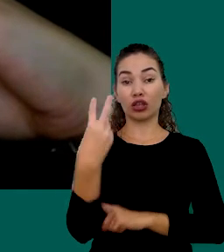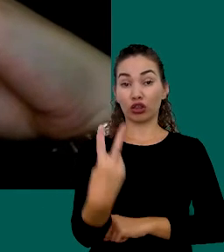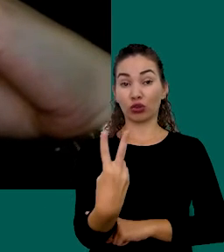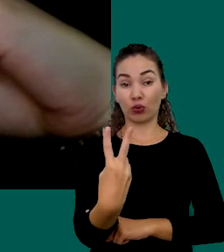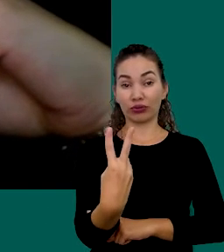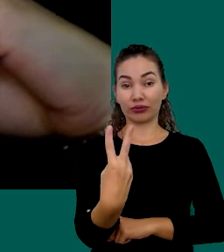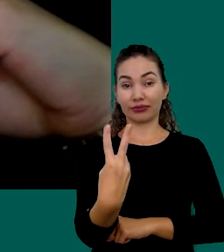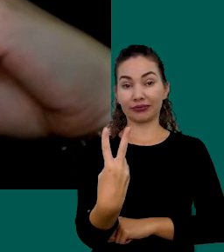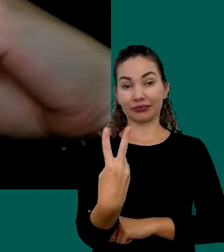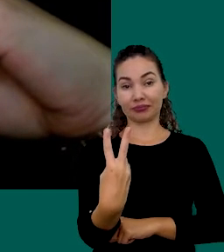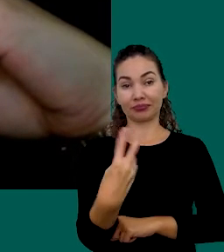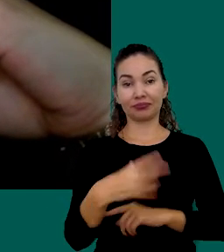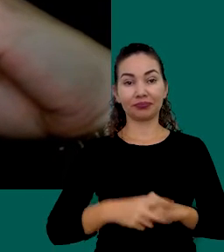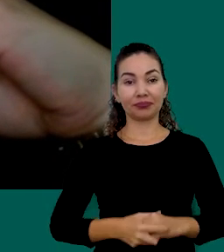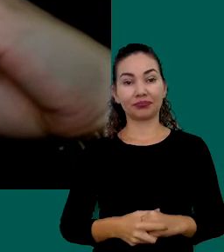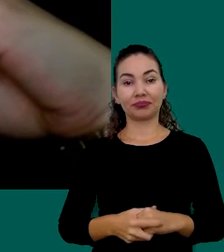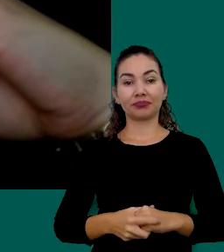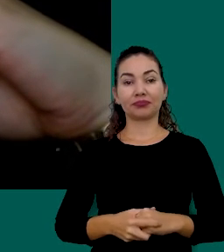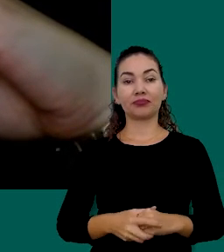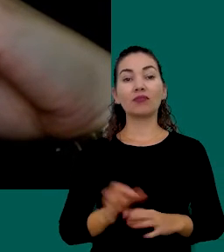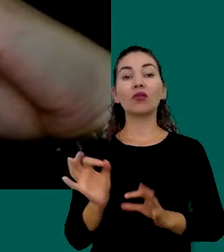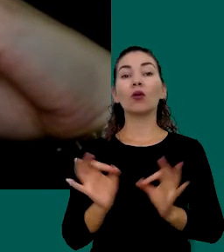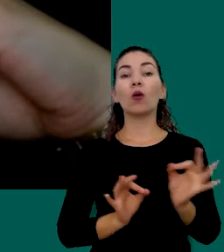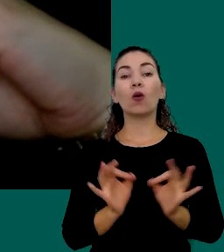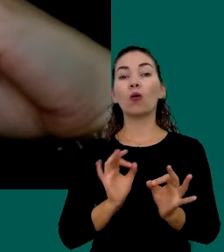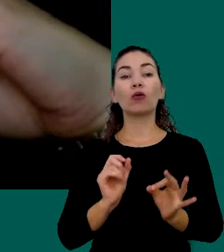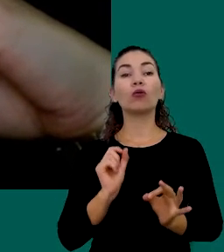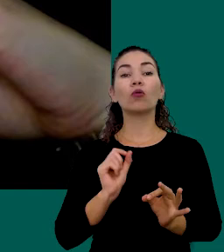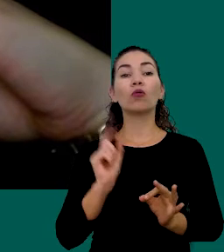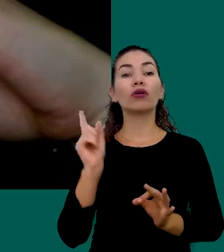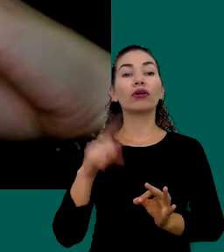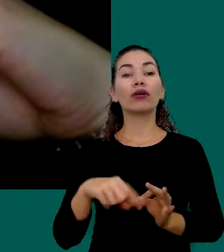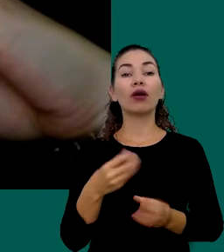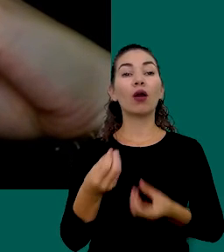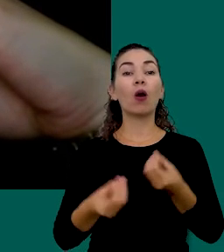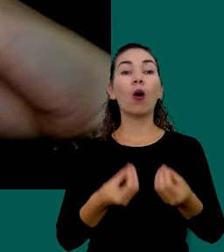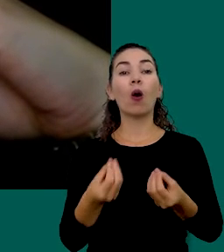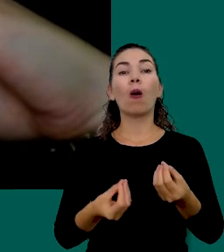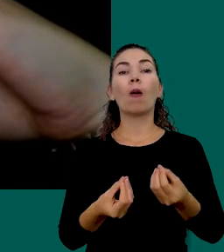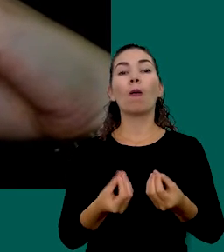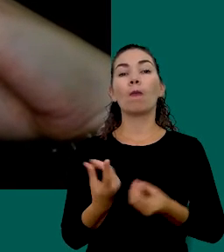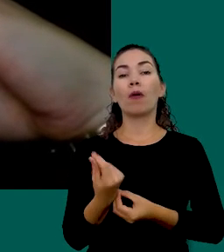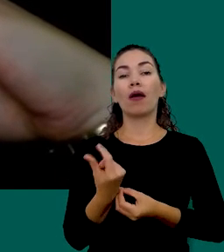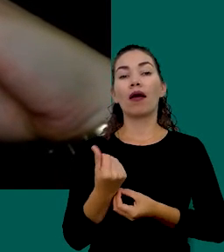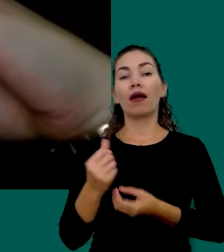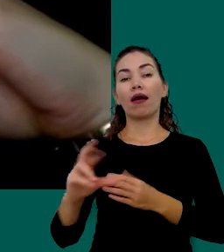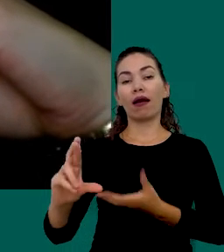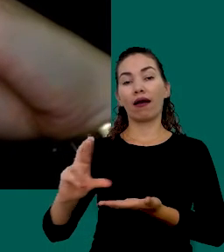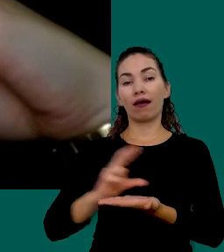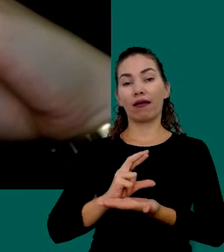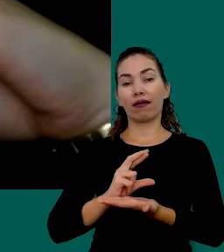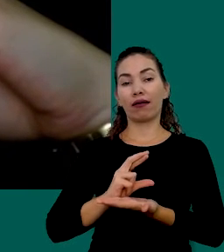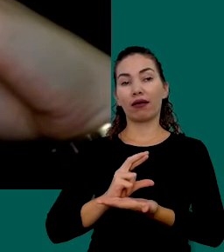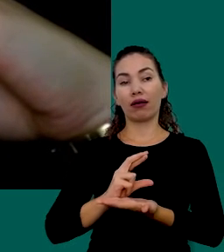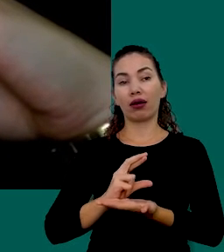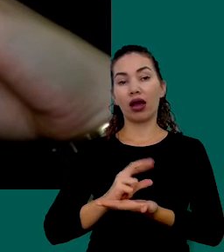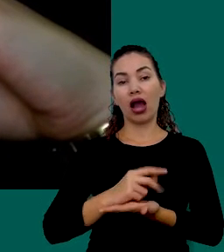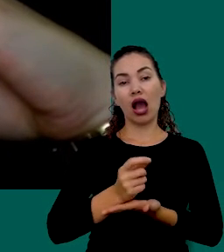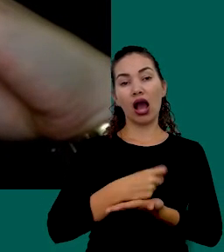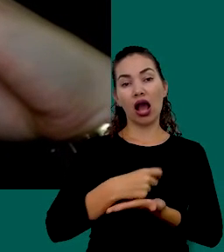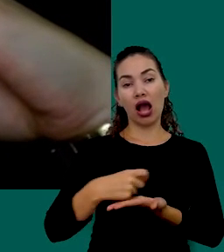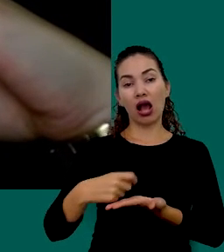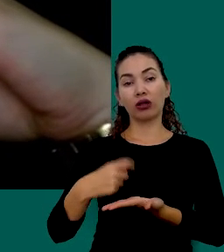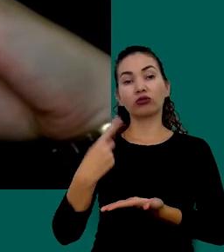Organize Quais São As Suas Fontes De Receita Então Anote